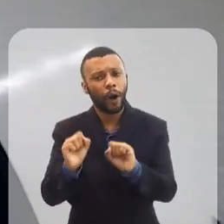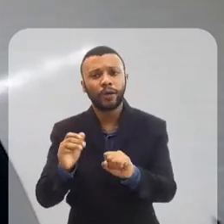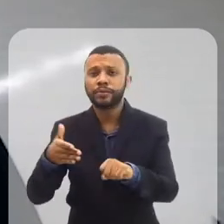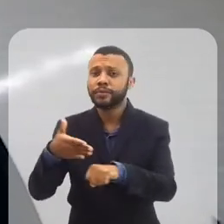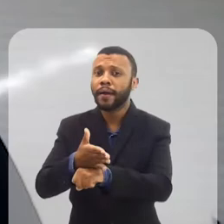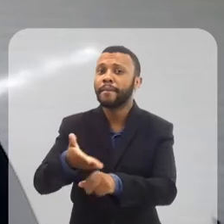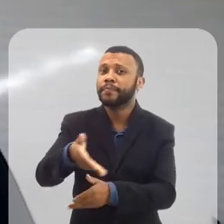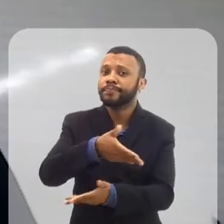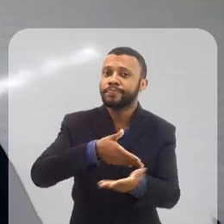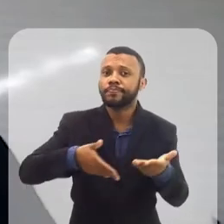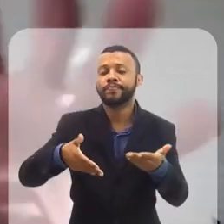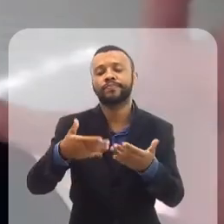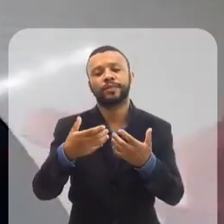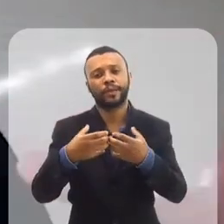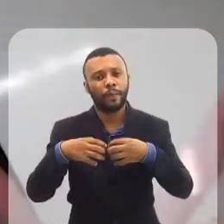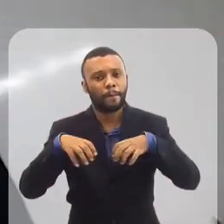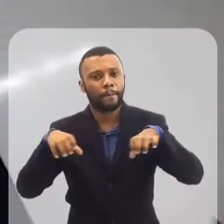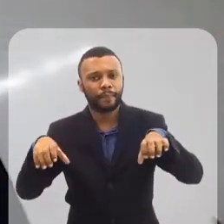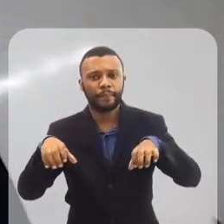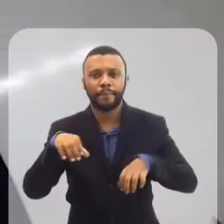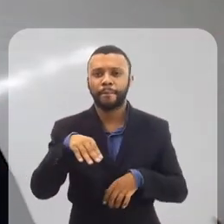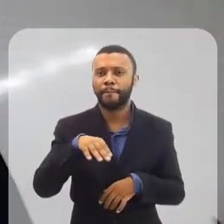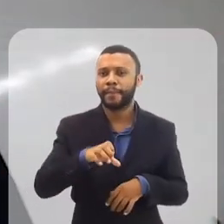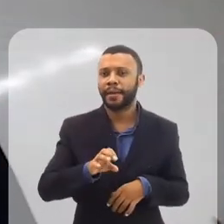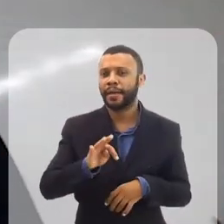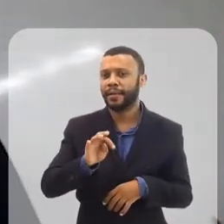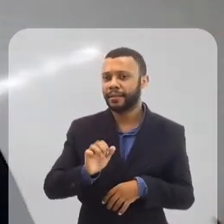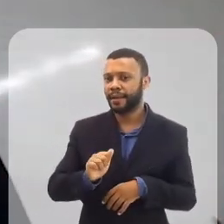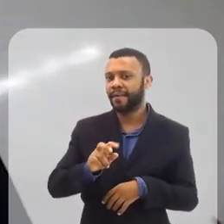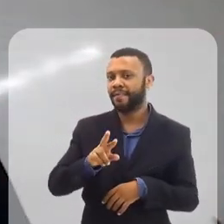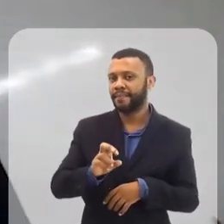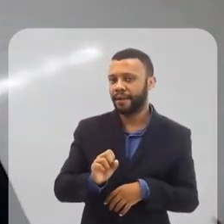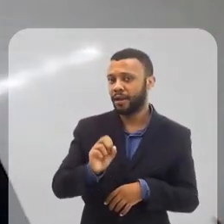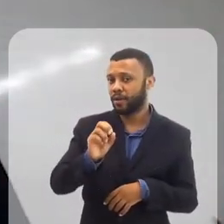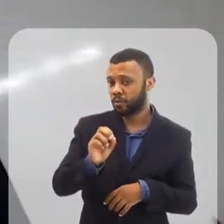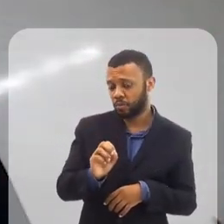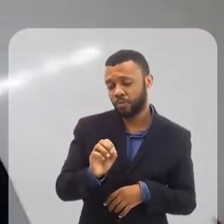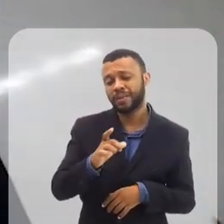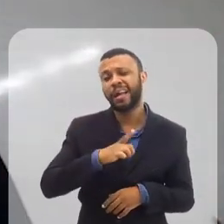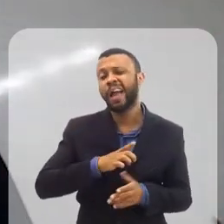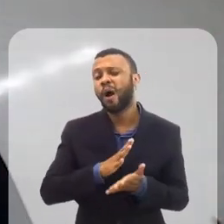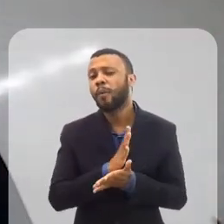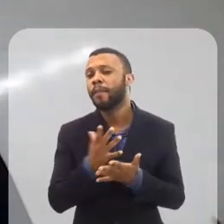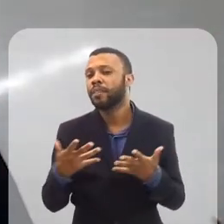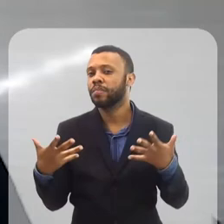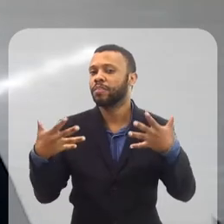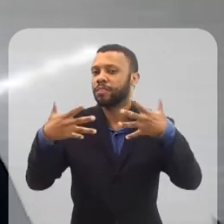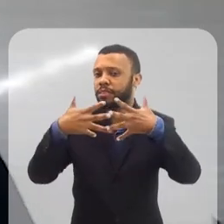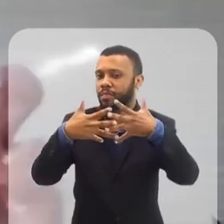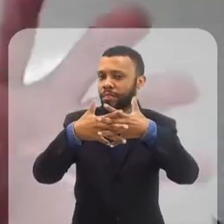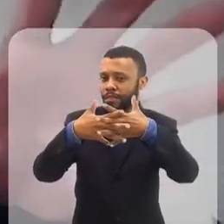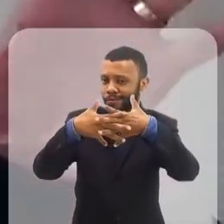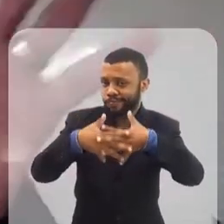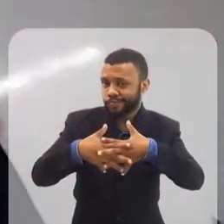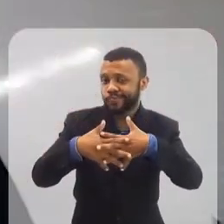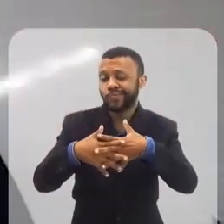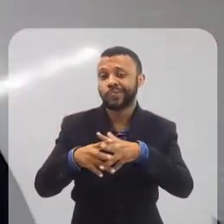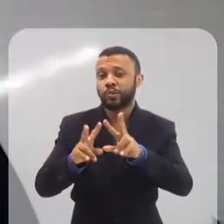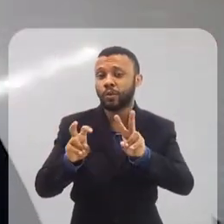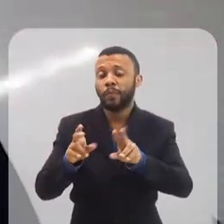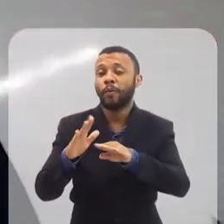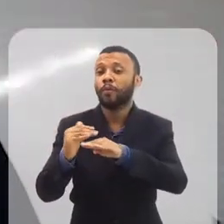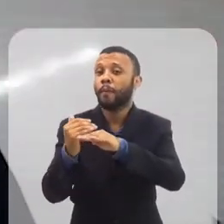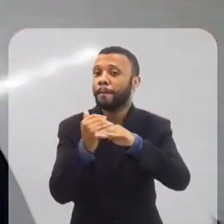ambientes em metaversos distintos com muita facilidade. Há algumas complexidades ainda em relação aos